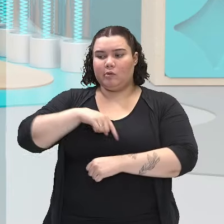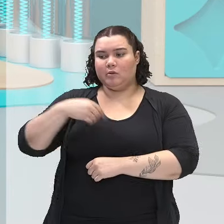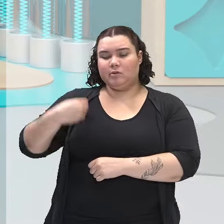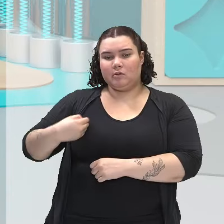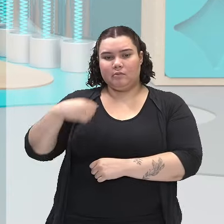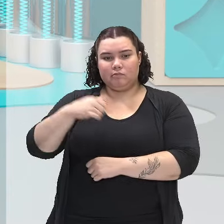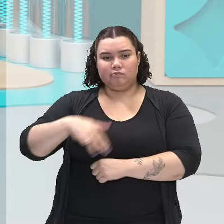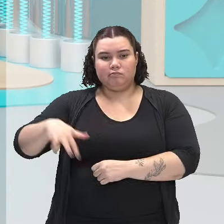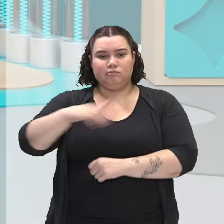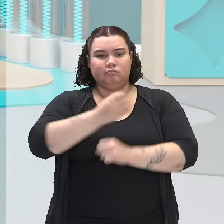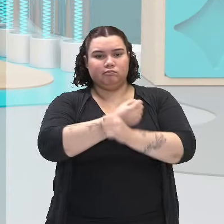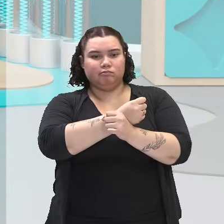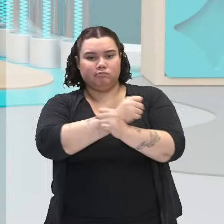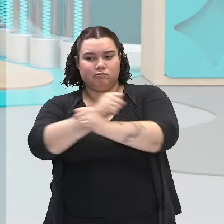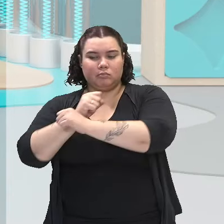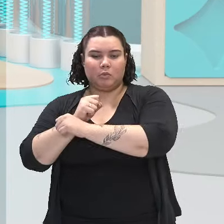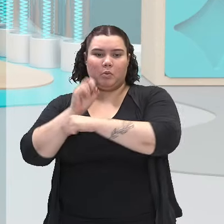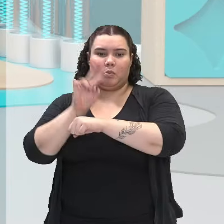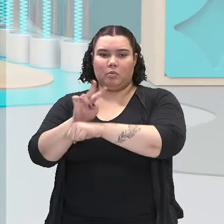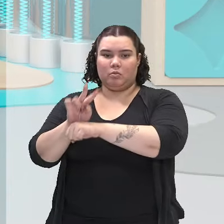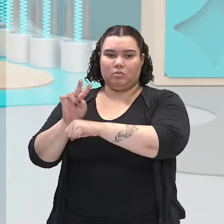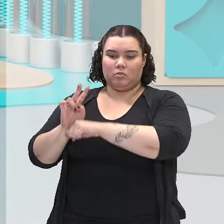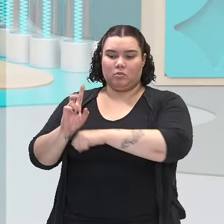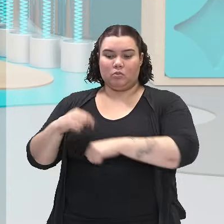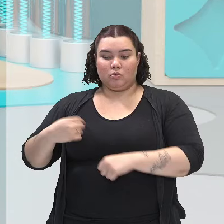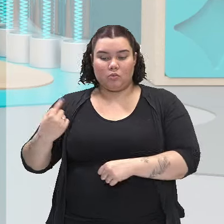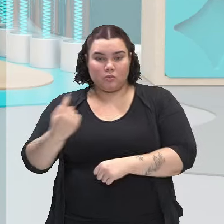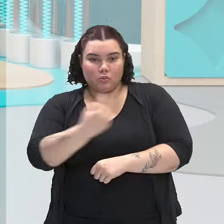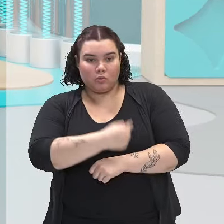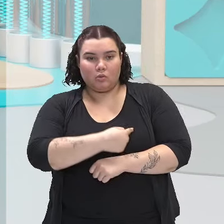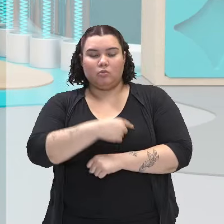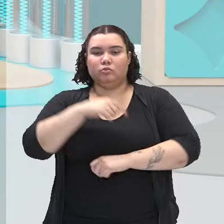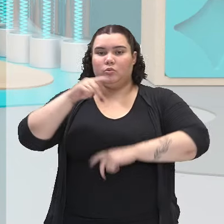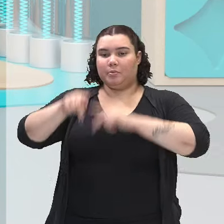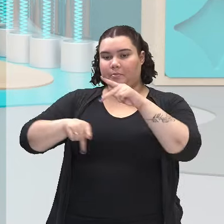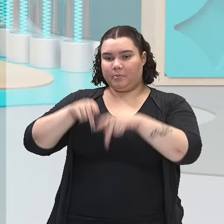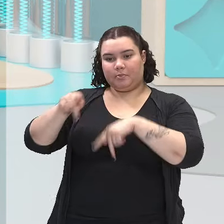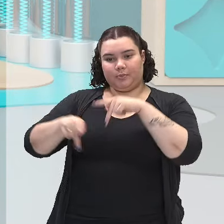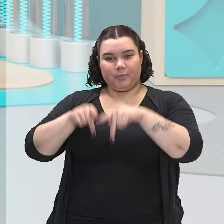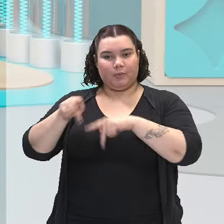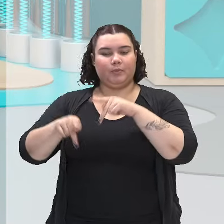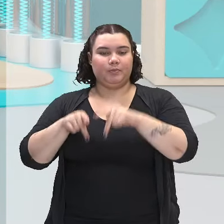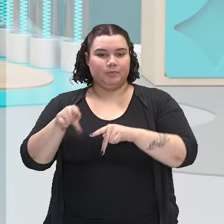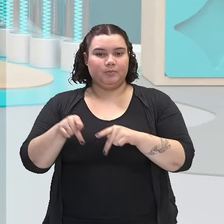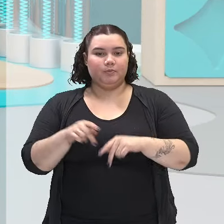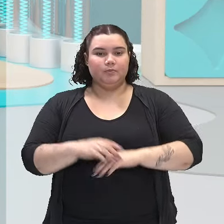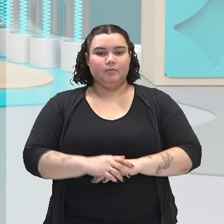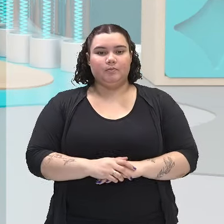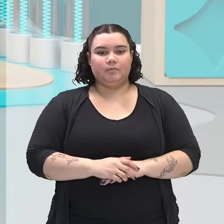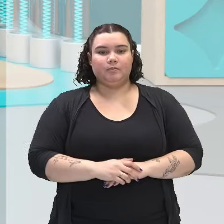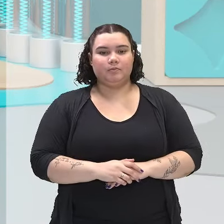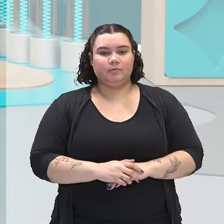fonte de vida e beleza, para nós, para a nossa nação.